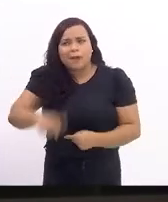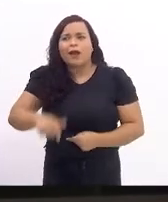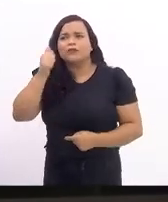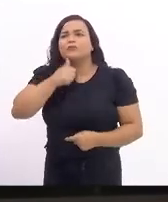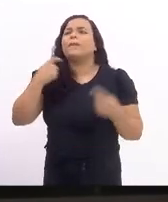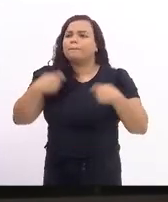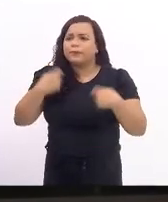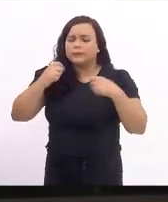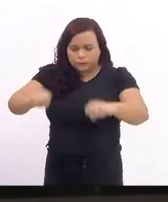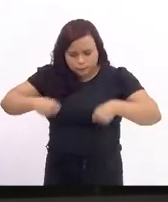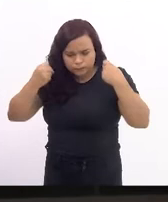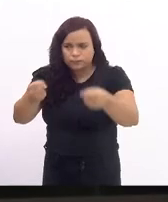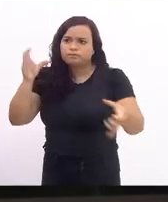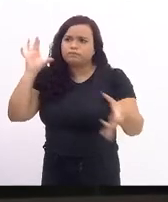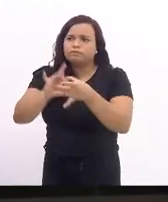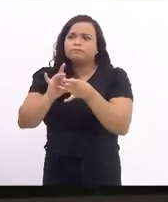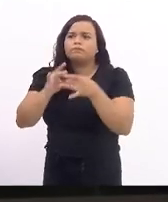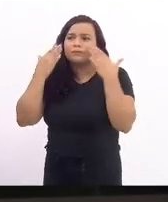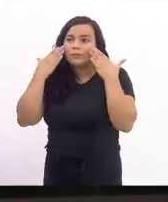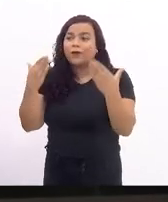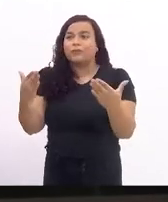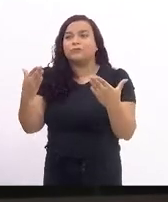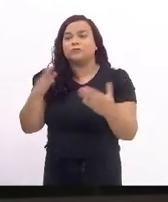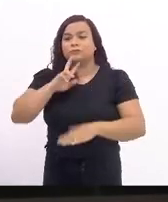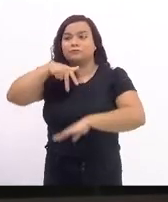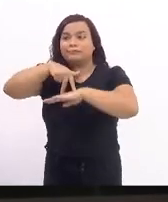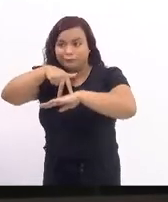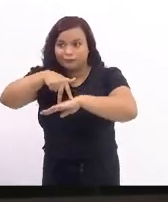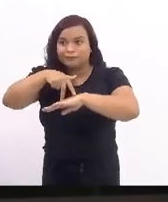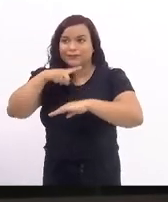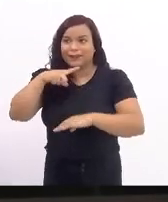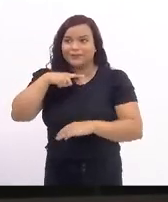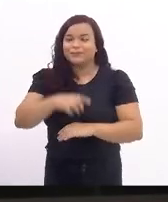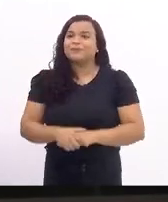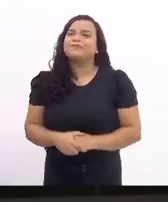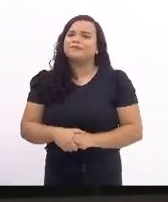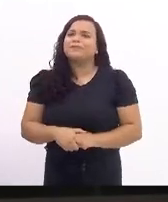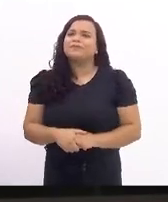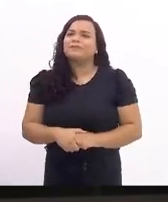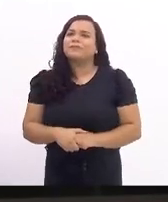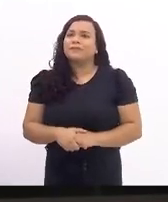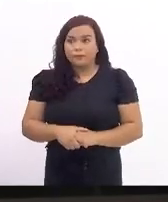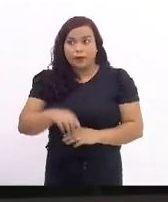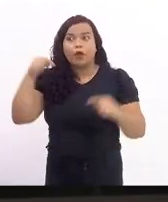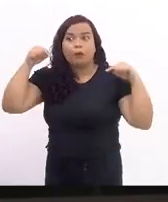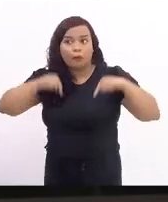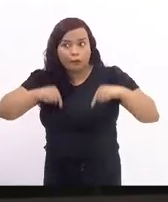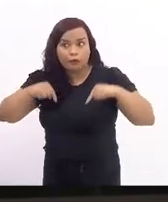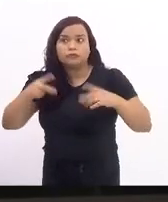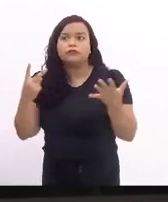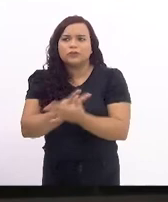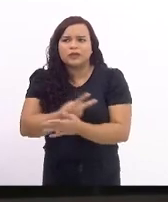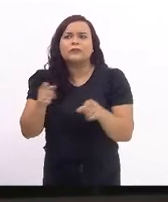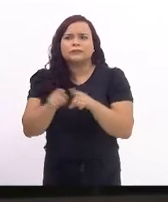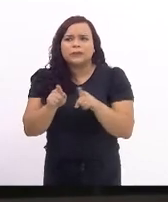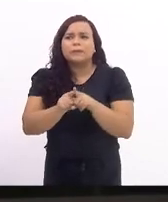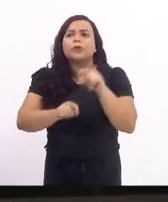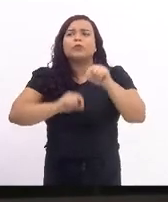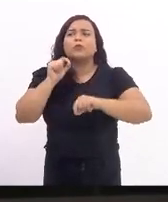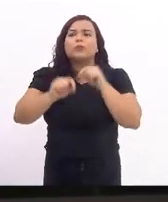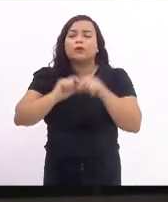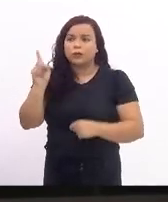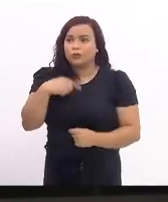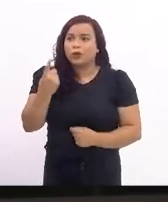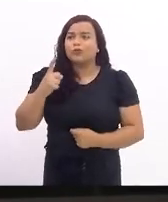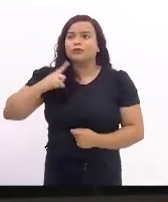envolver e estar à frente de lugares como esse aqui. Inclusive, no dia de hoje, nós também estamos